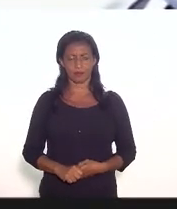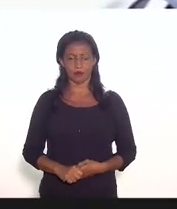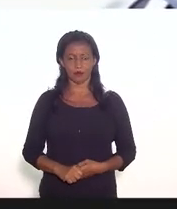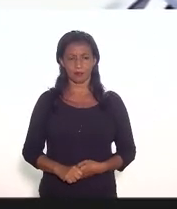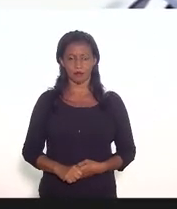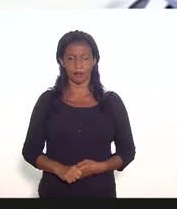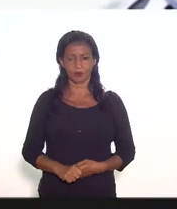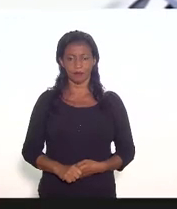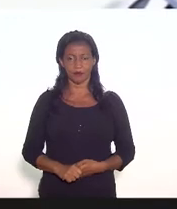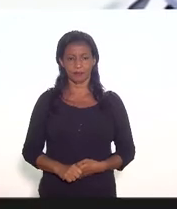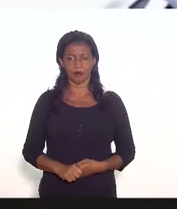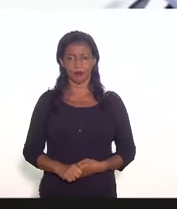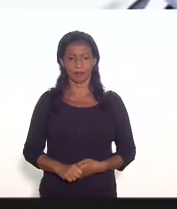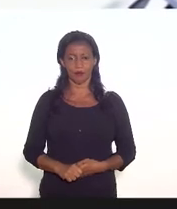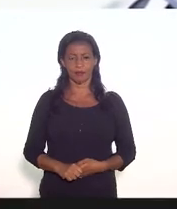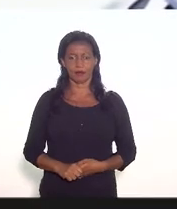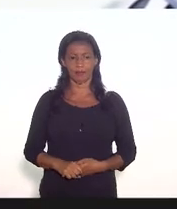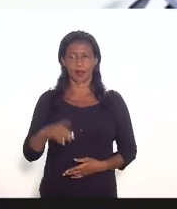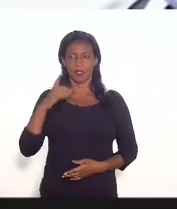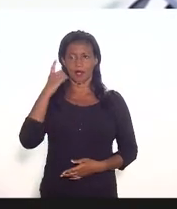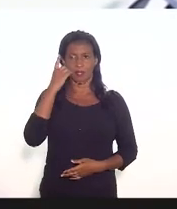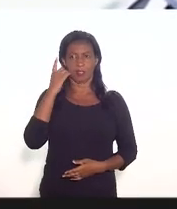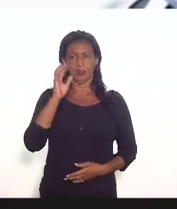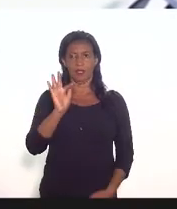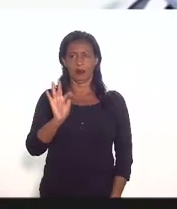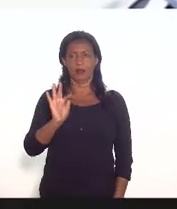seguindo a deputado Felipe Peixoto